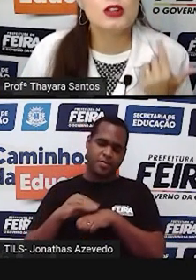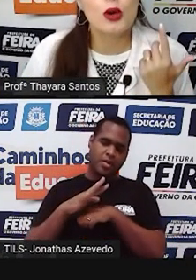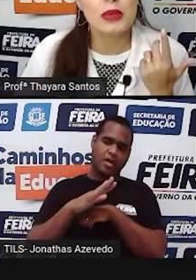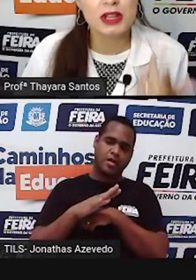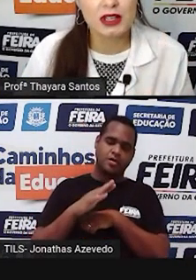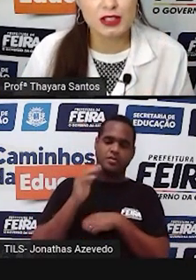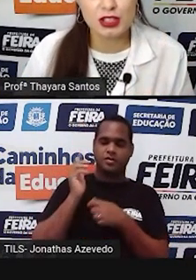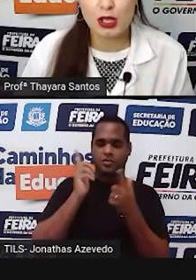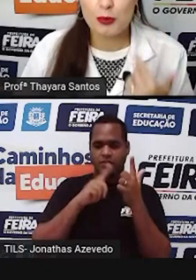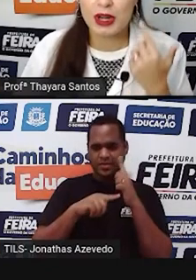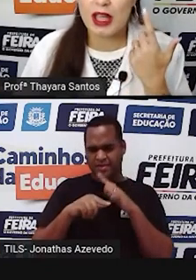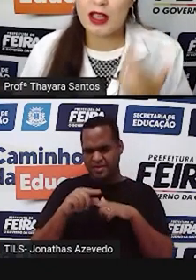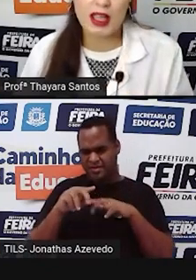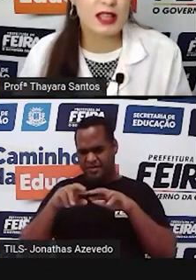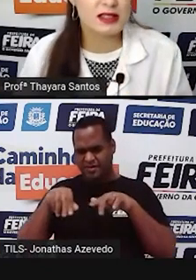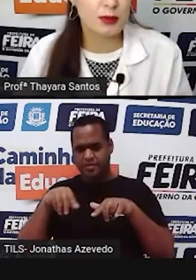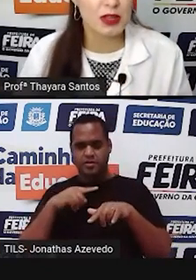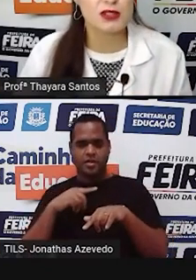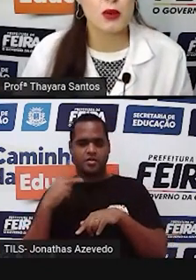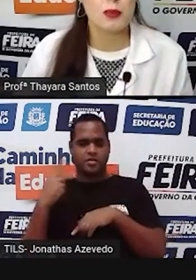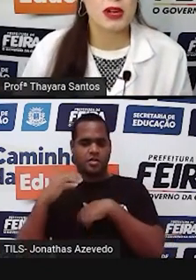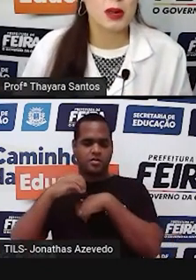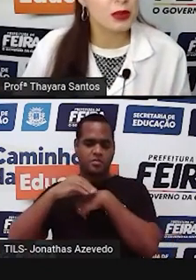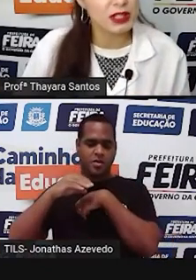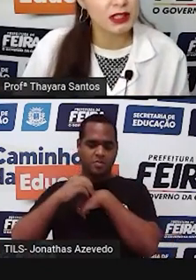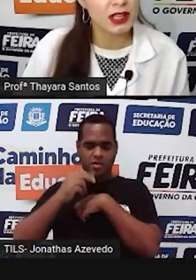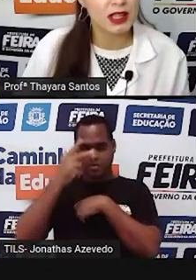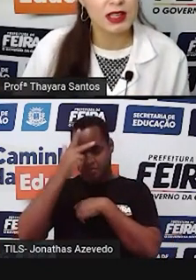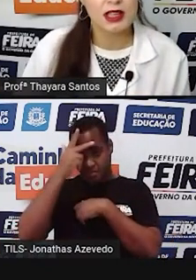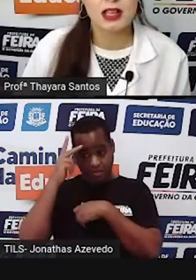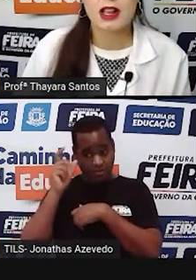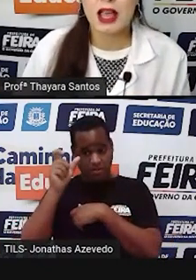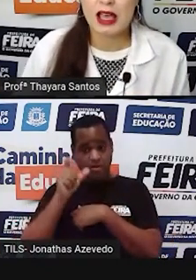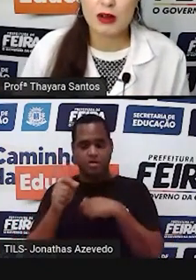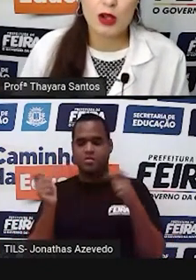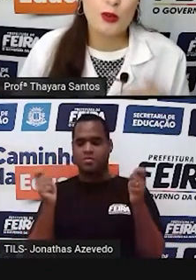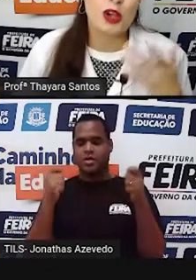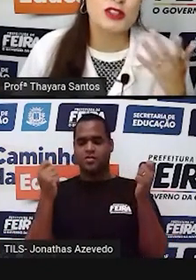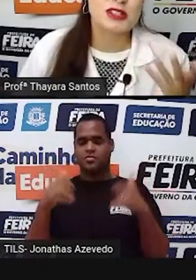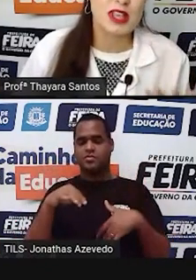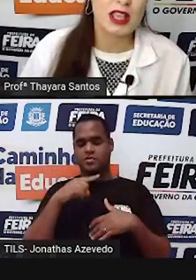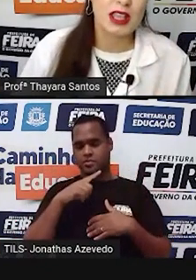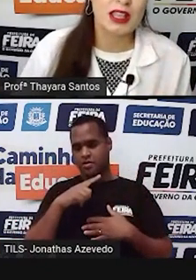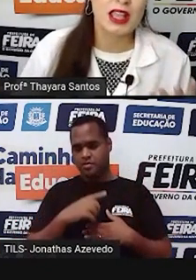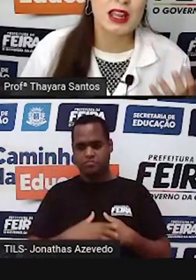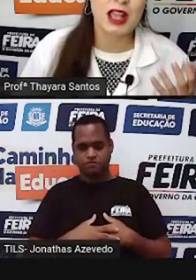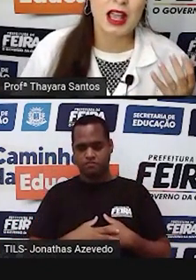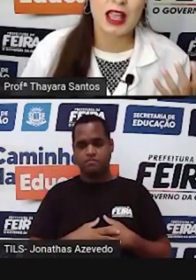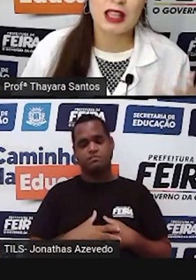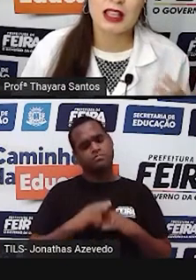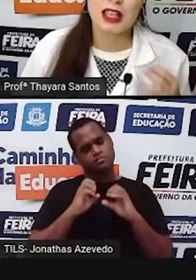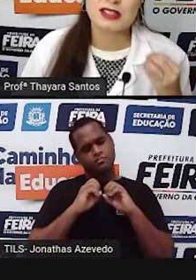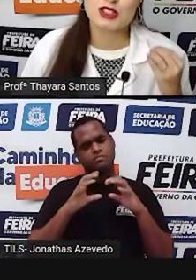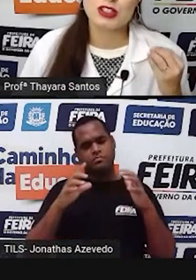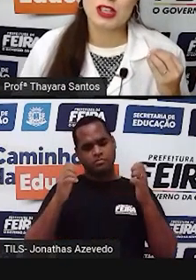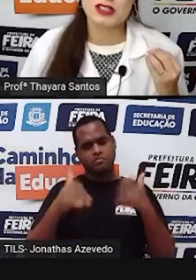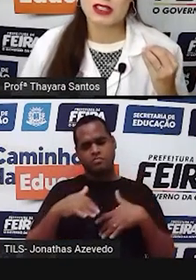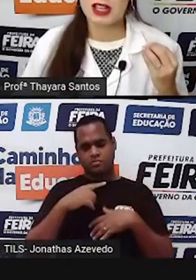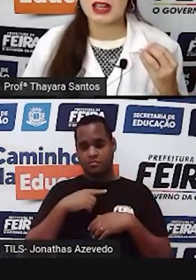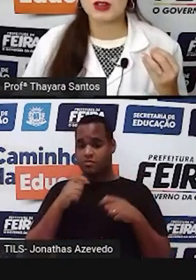gene dominante para essa pessoa, para ela poder ter. Claro, pode ser que ele carregue